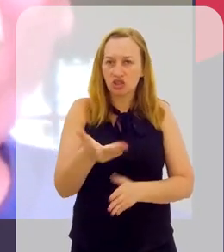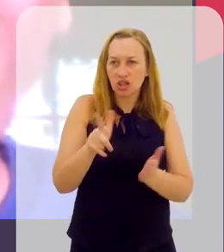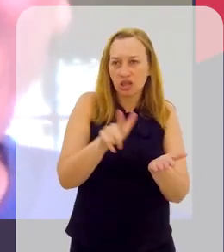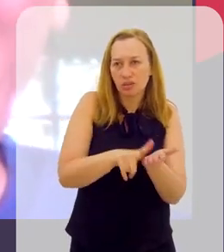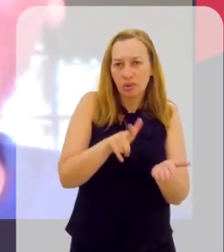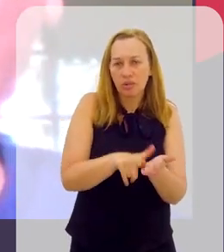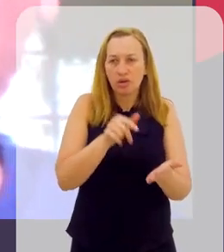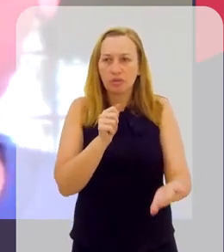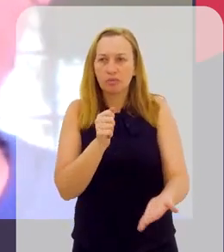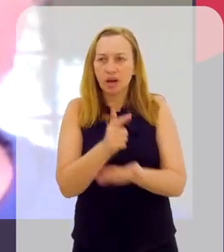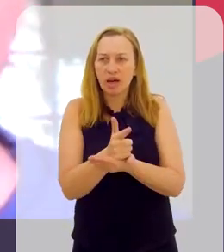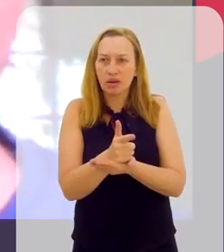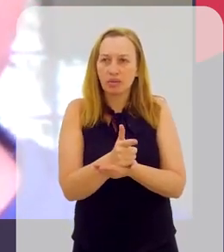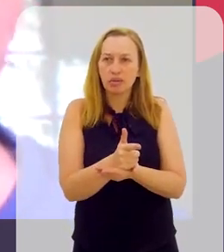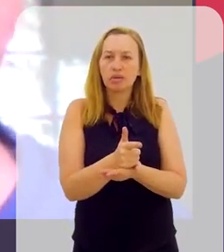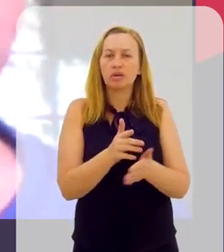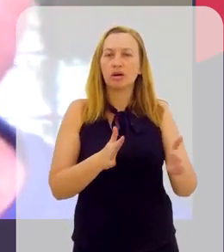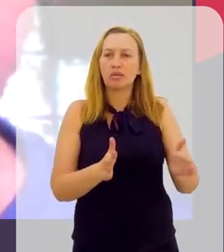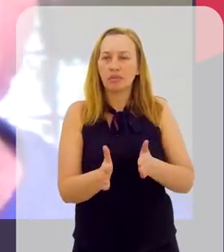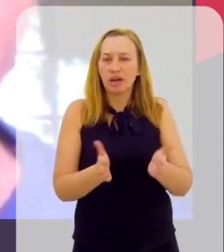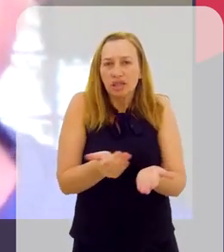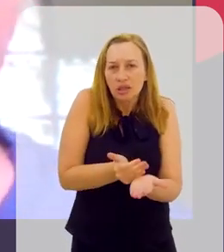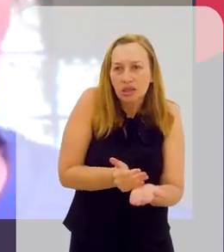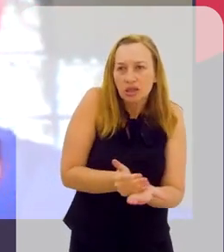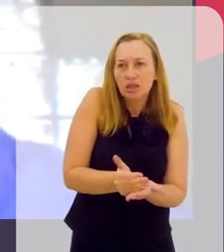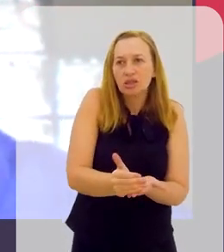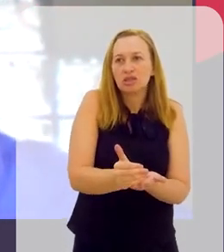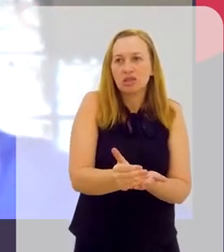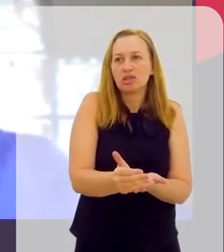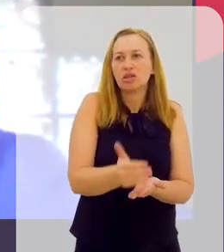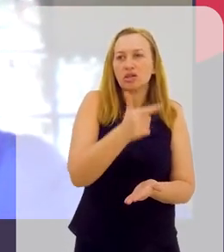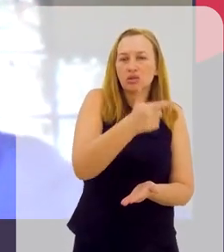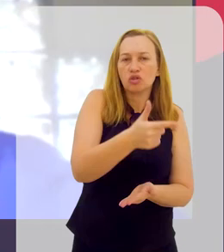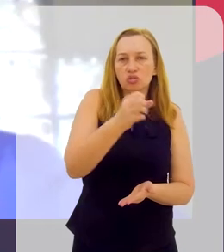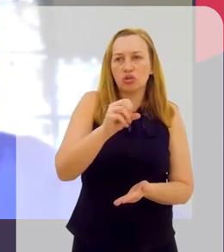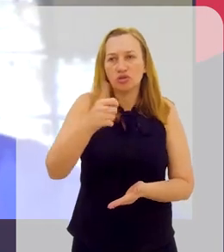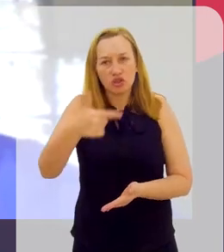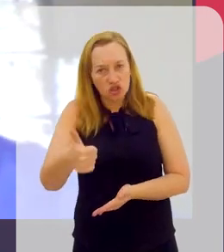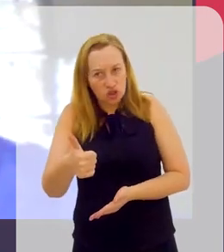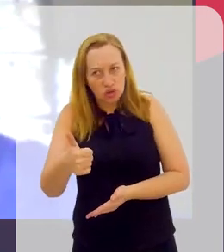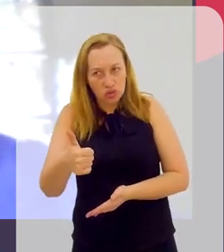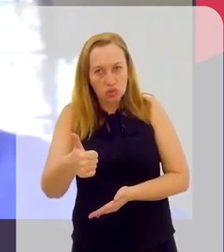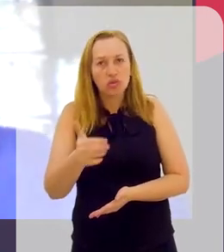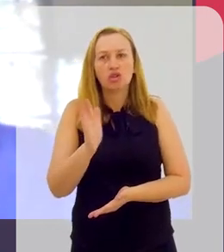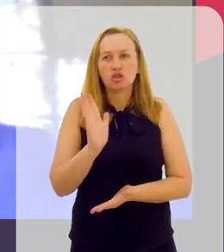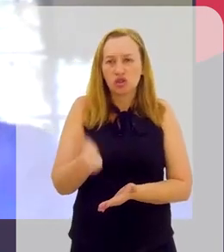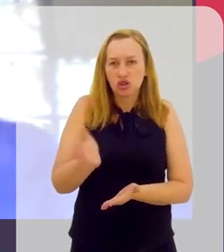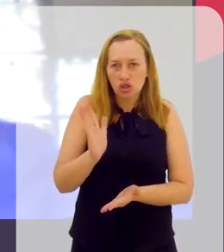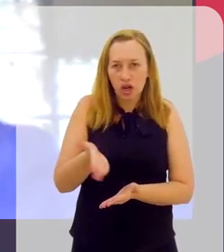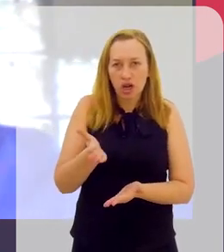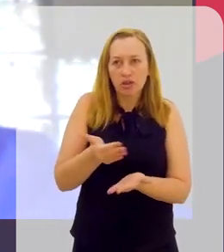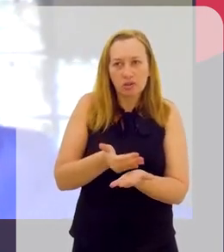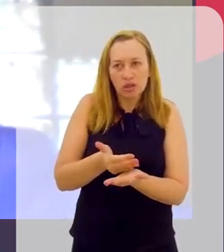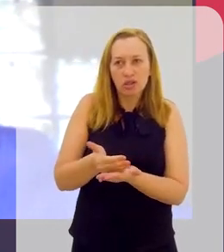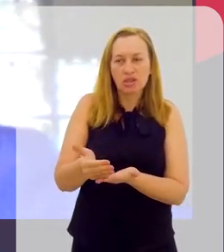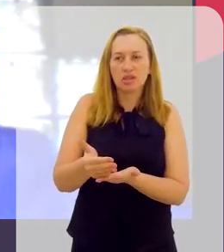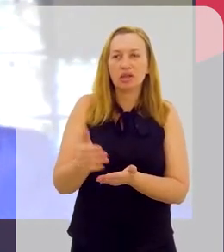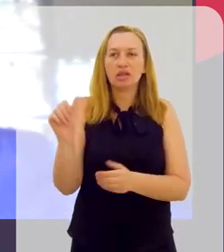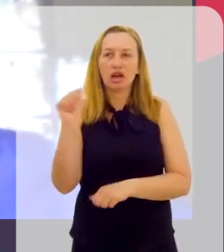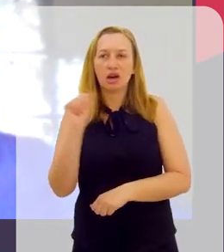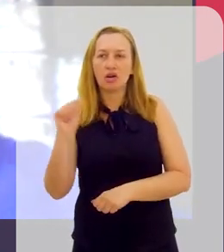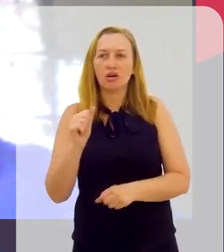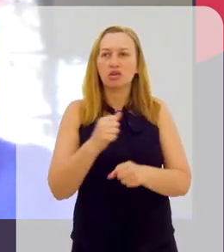já em folha de pagamento. Uma parte dos que iniciaram em 2021 e já os que estão